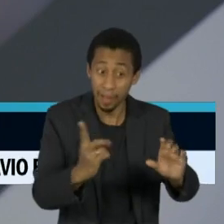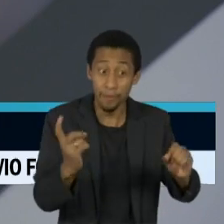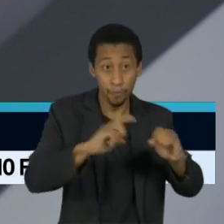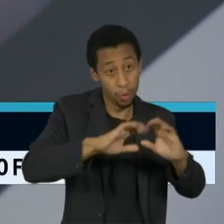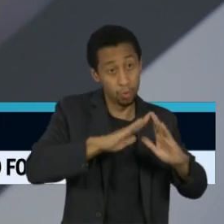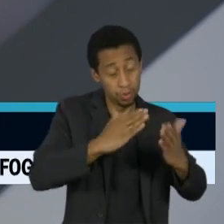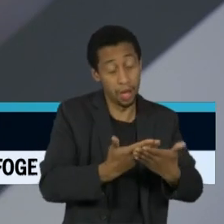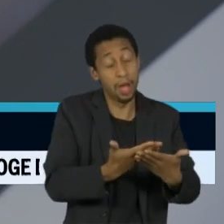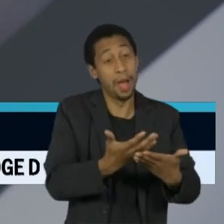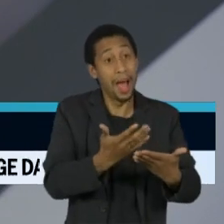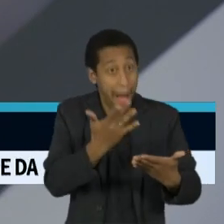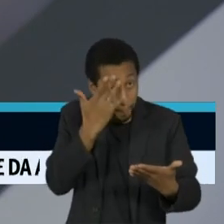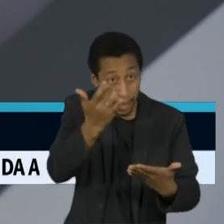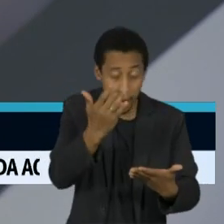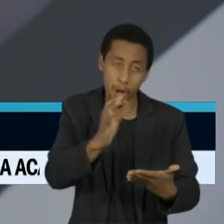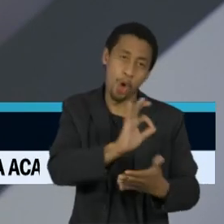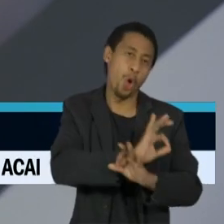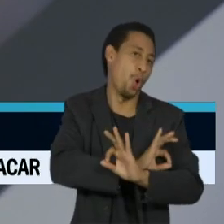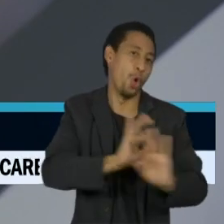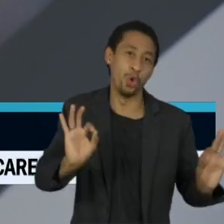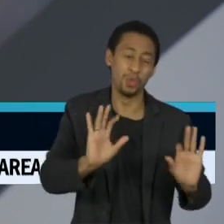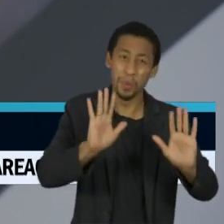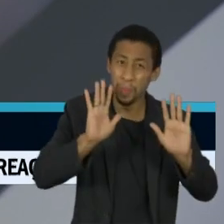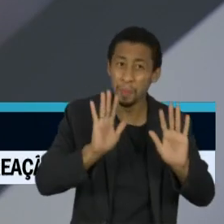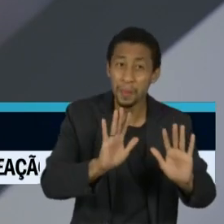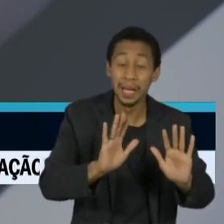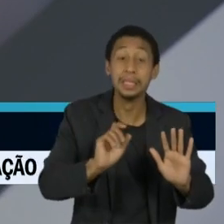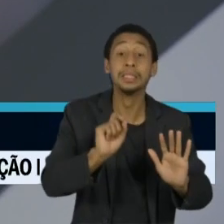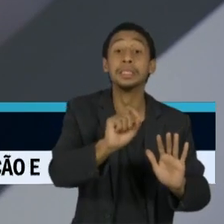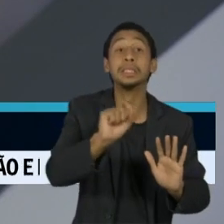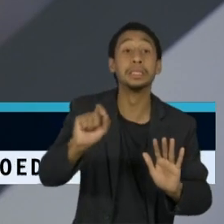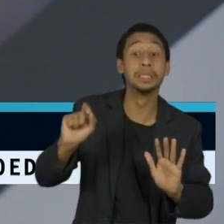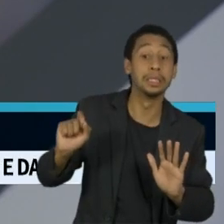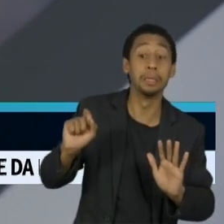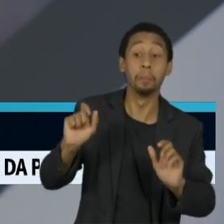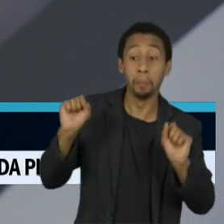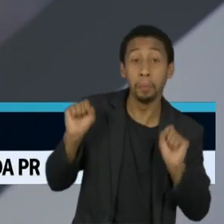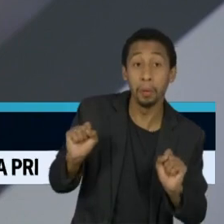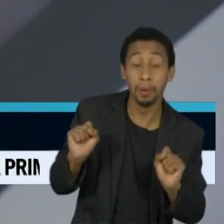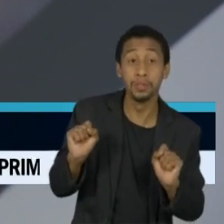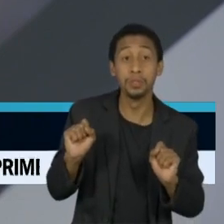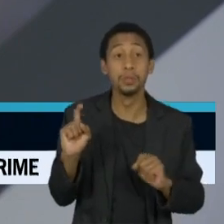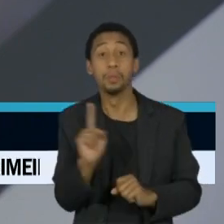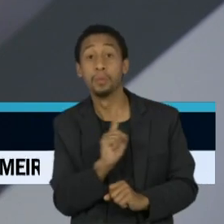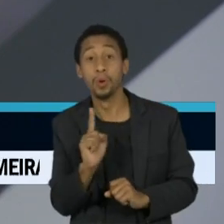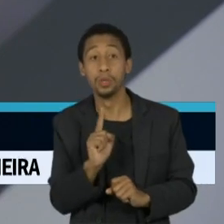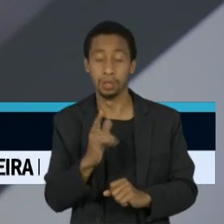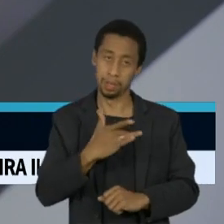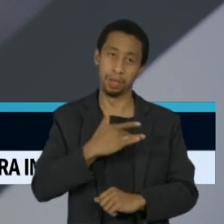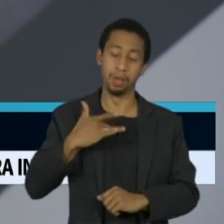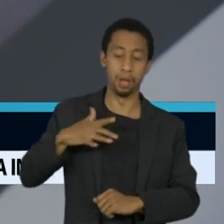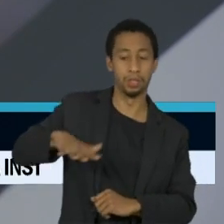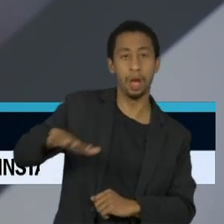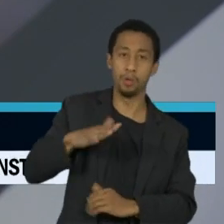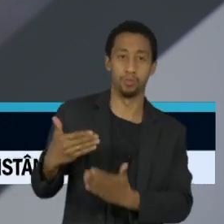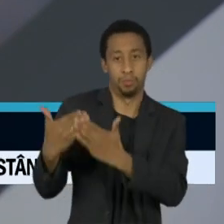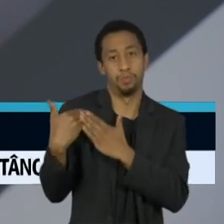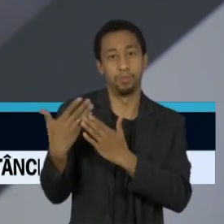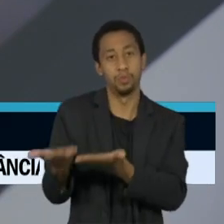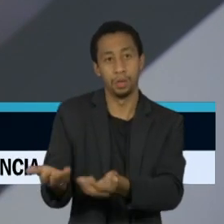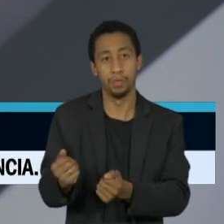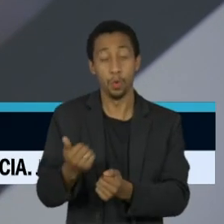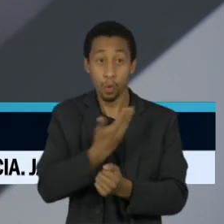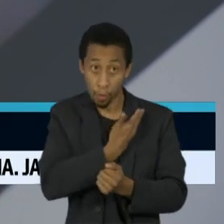pudesse voltar amanhã, seria ótimo. Mas aí quem tem que dizer quando pode voltar é a saúde. E os governos e os